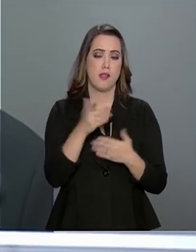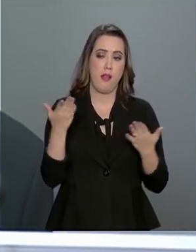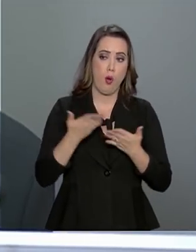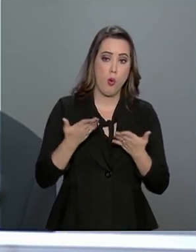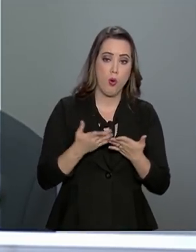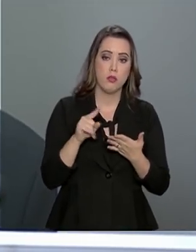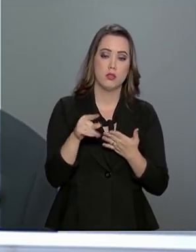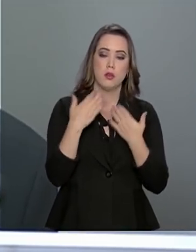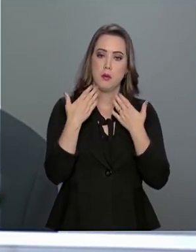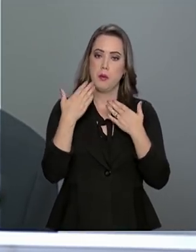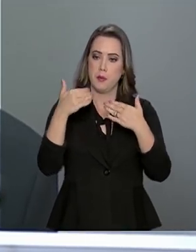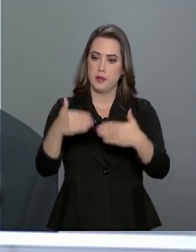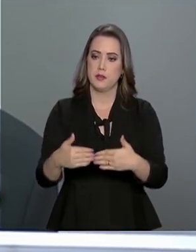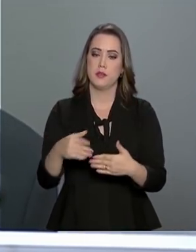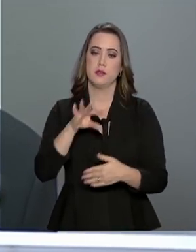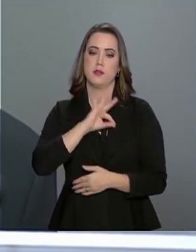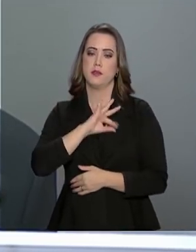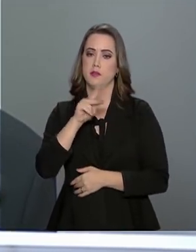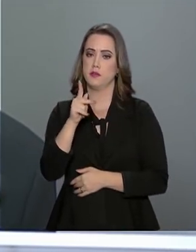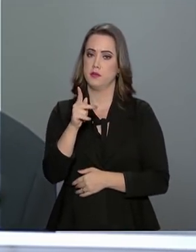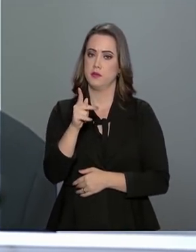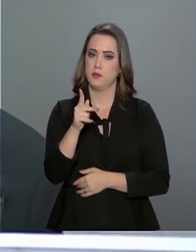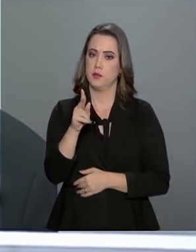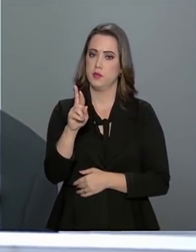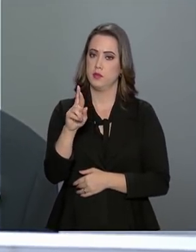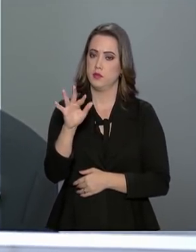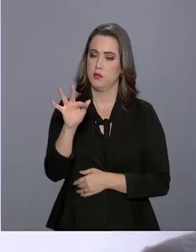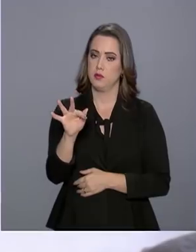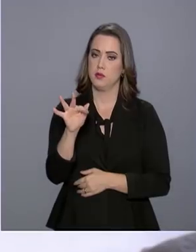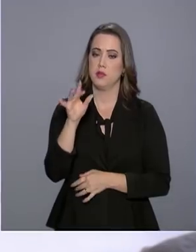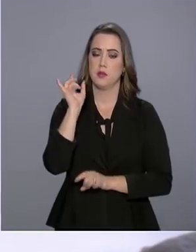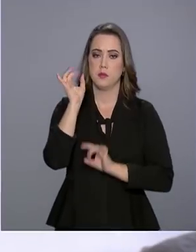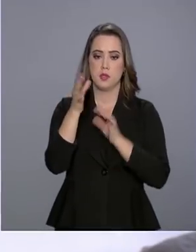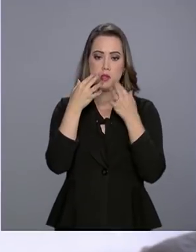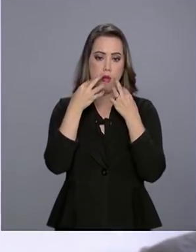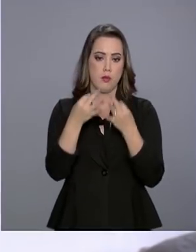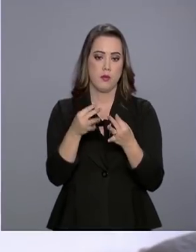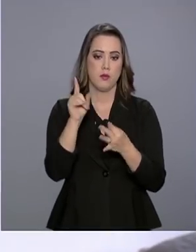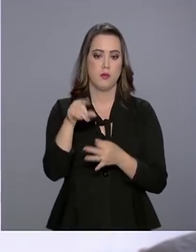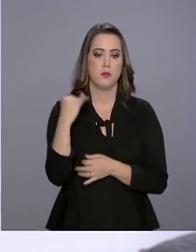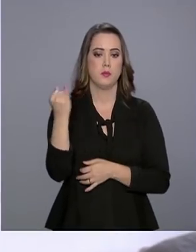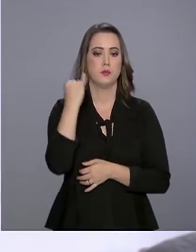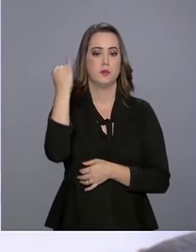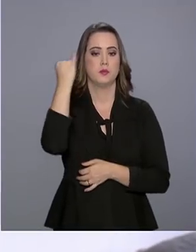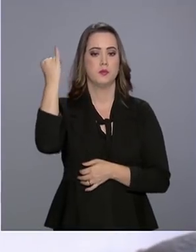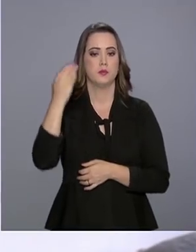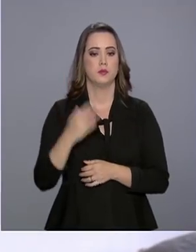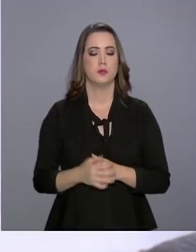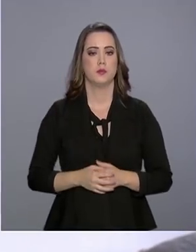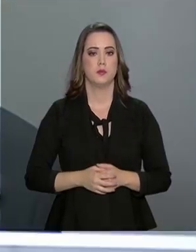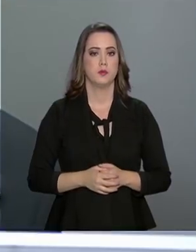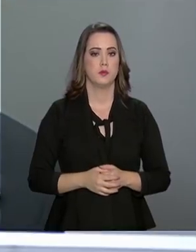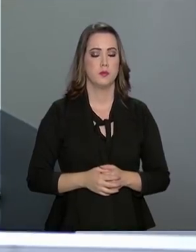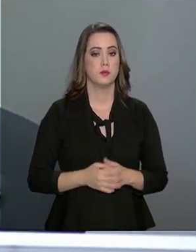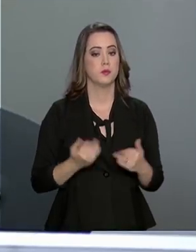a presença da Polícia Rodoviária Federal uma atenção especial é especialmente importante